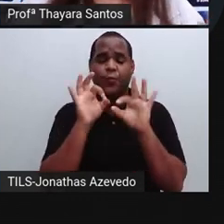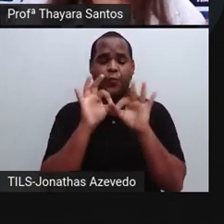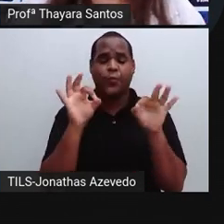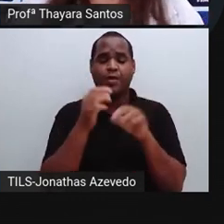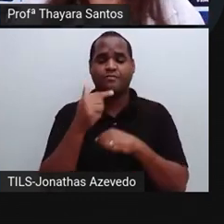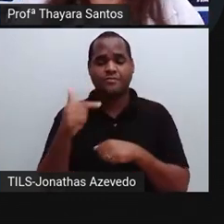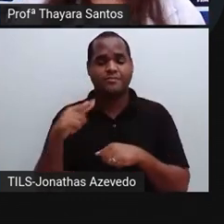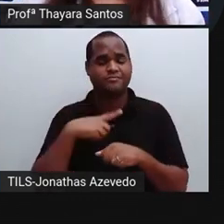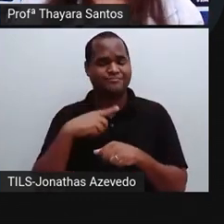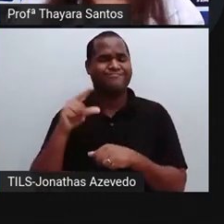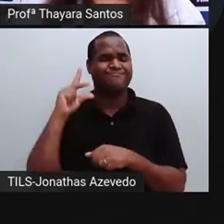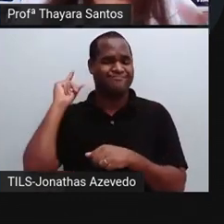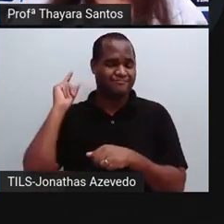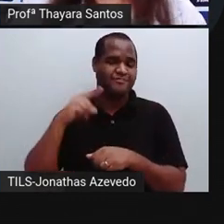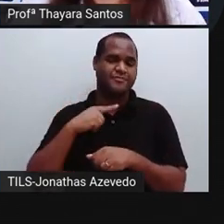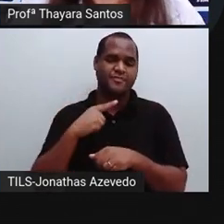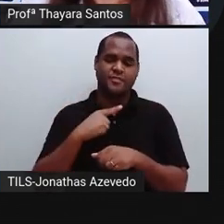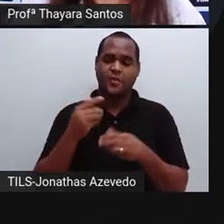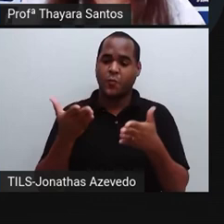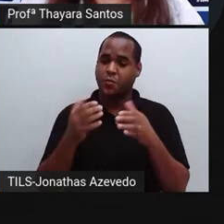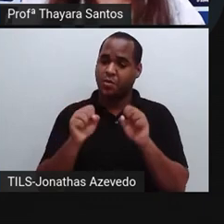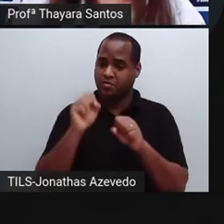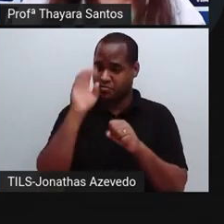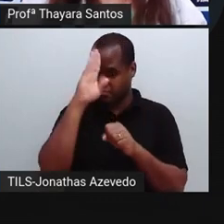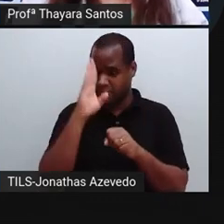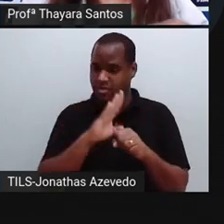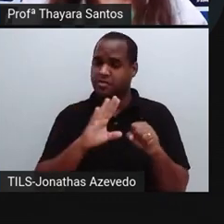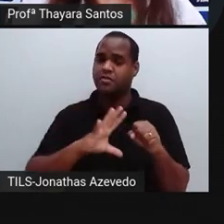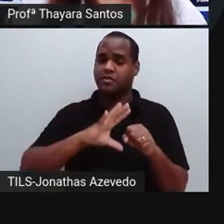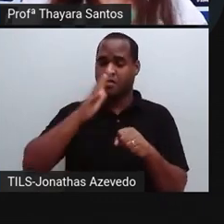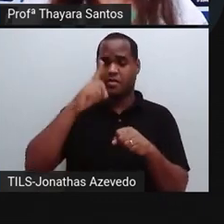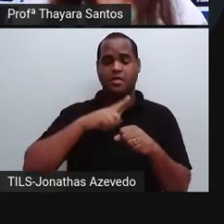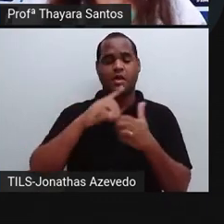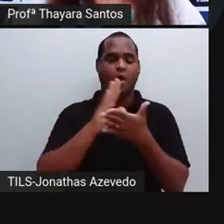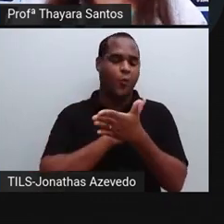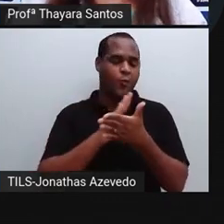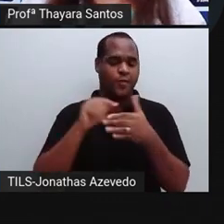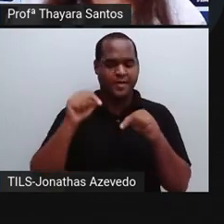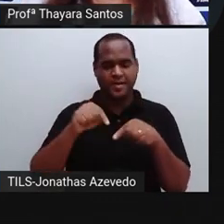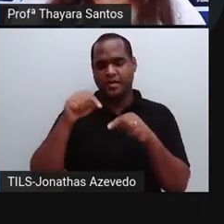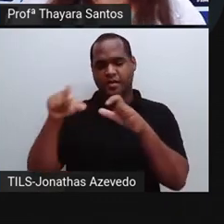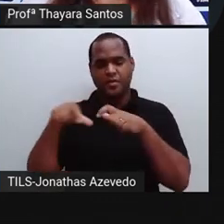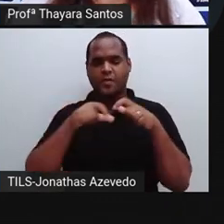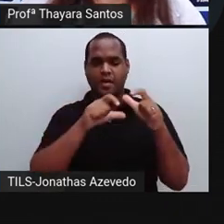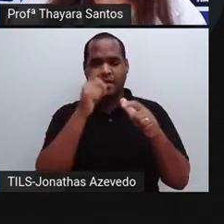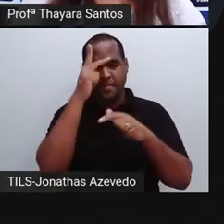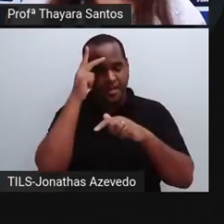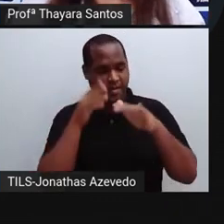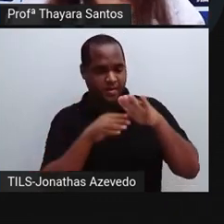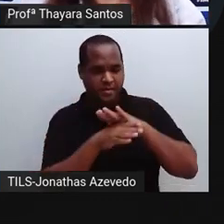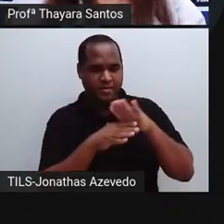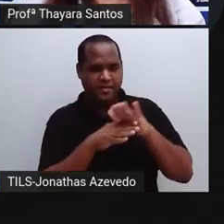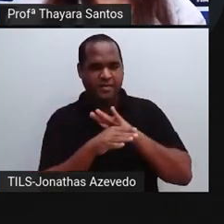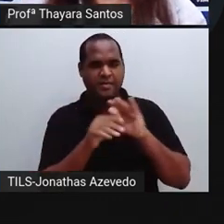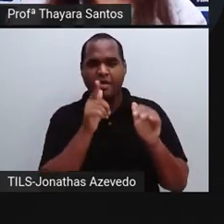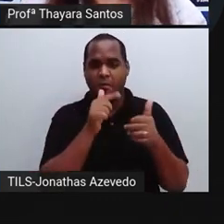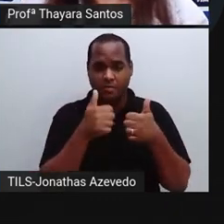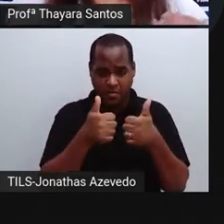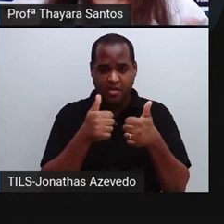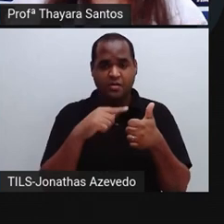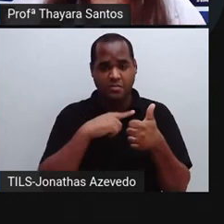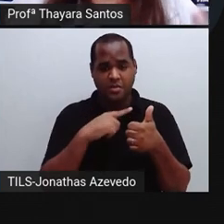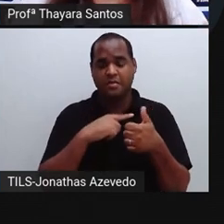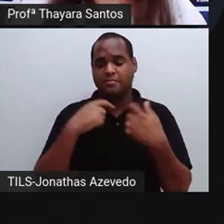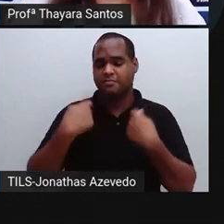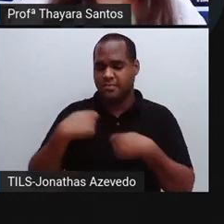há muito tempo. Isso não está muito longe do Brasil, não, tá? Tem muitos lugares aqui no Brasil que as pessoas não têm acesso à água potável. Elas precisam